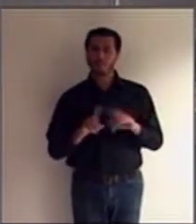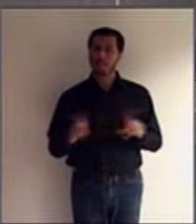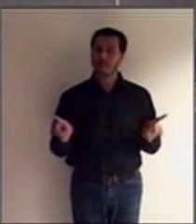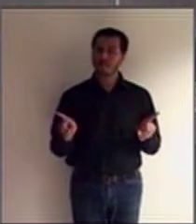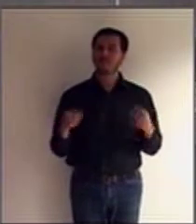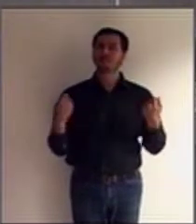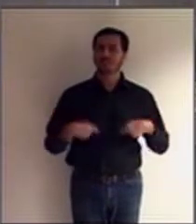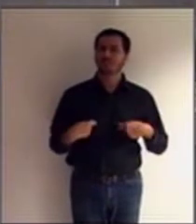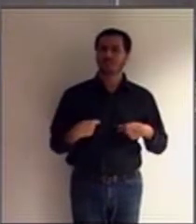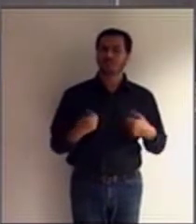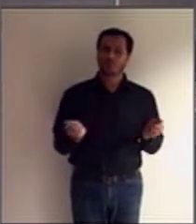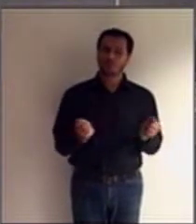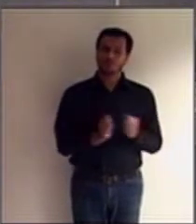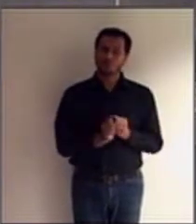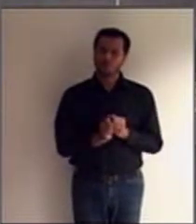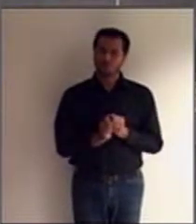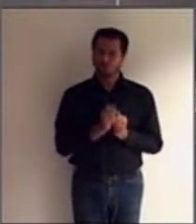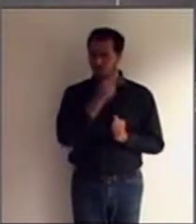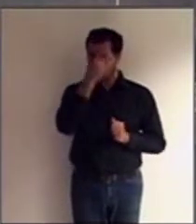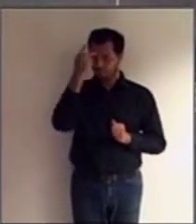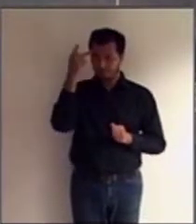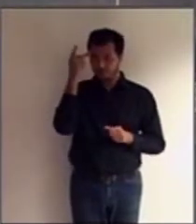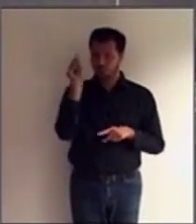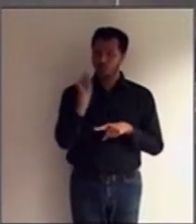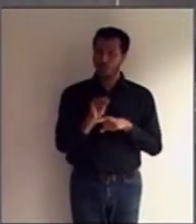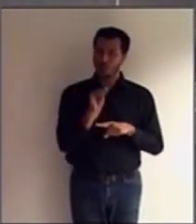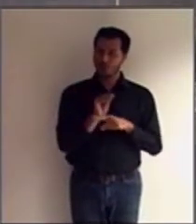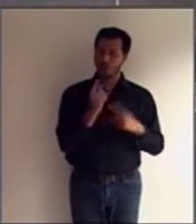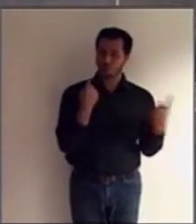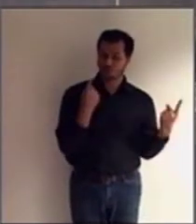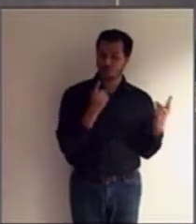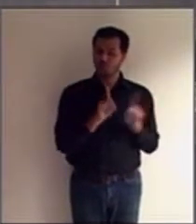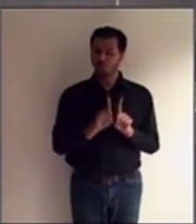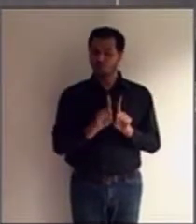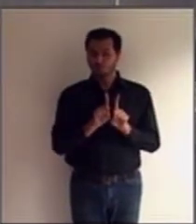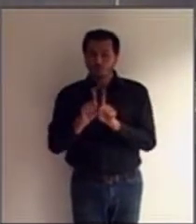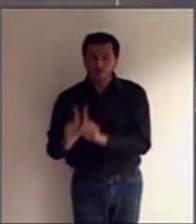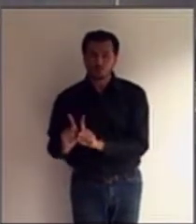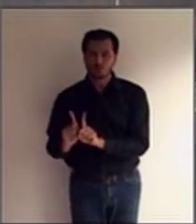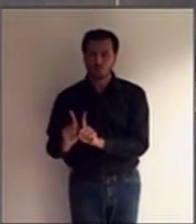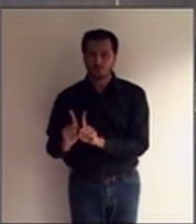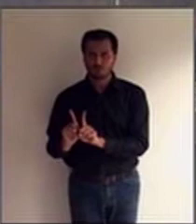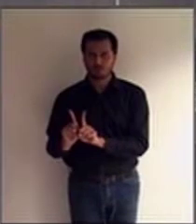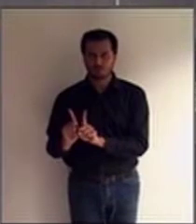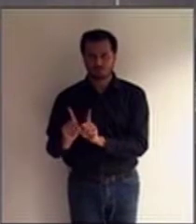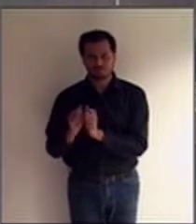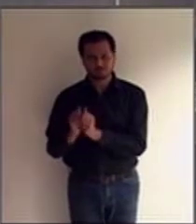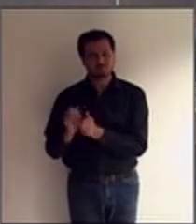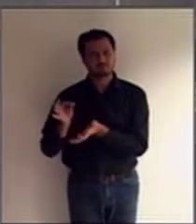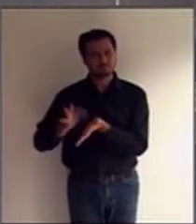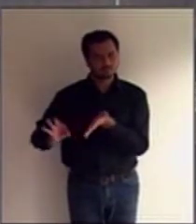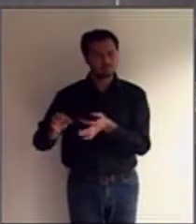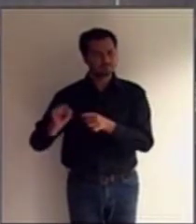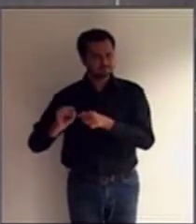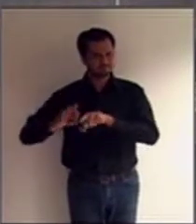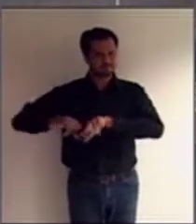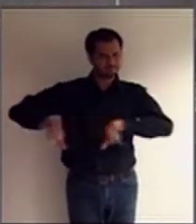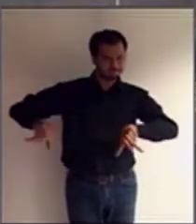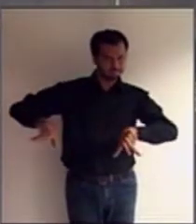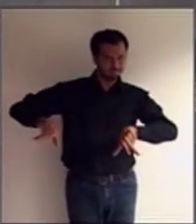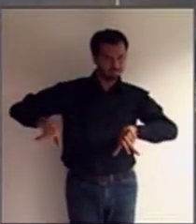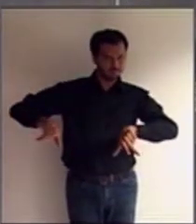assistência, ou seja, do acompanhamento, do apoio de um curador. É dever do